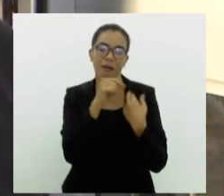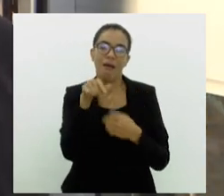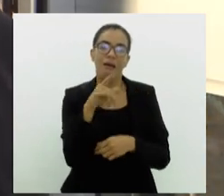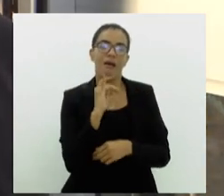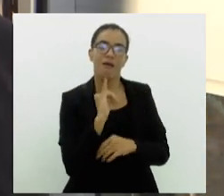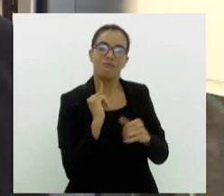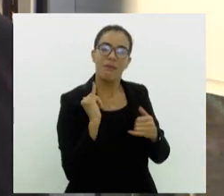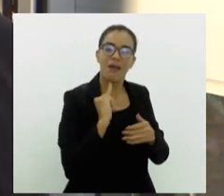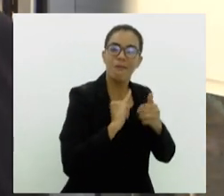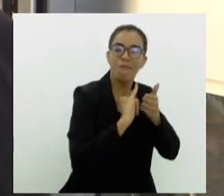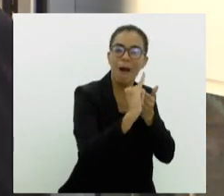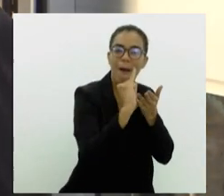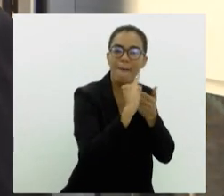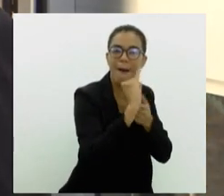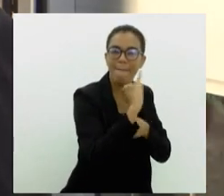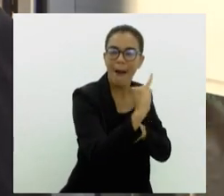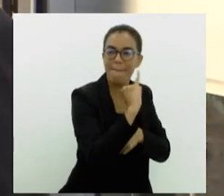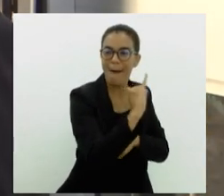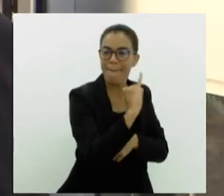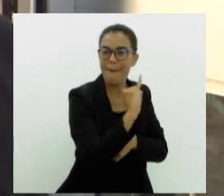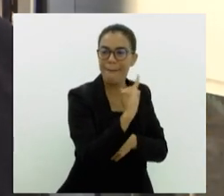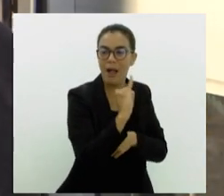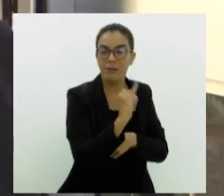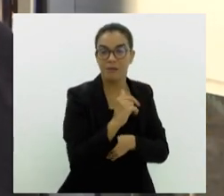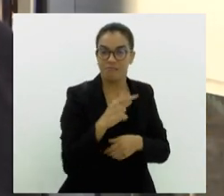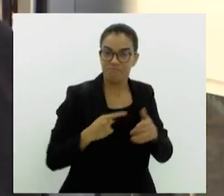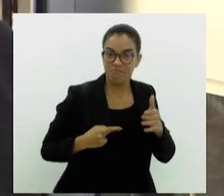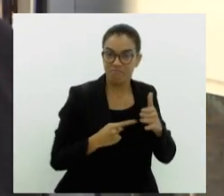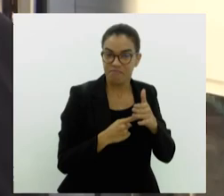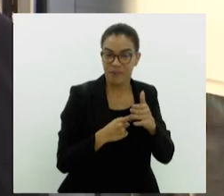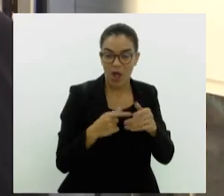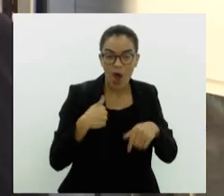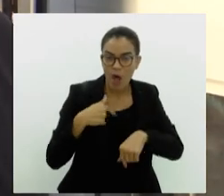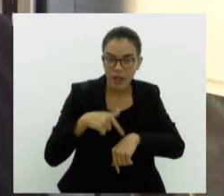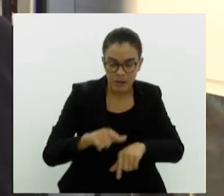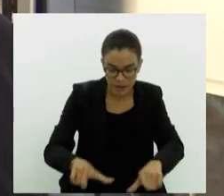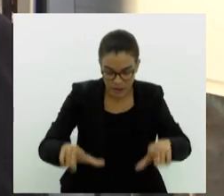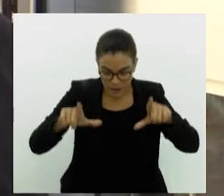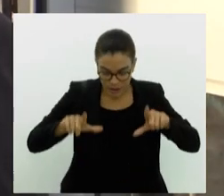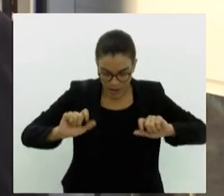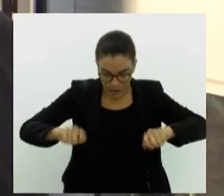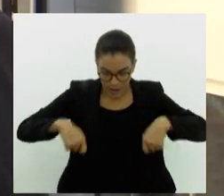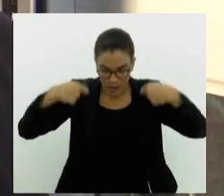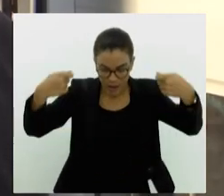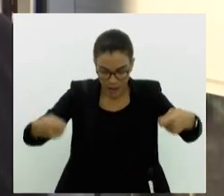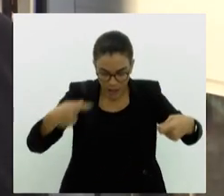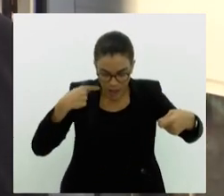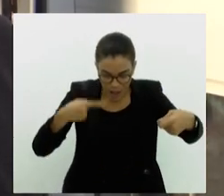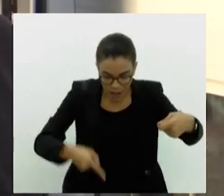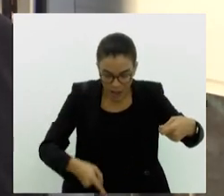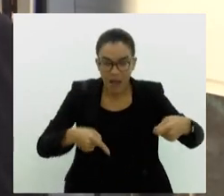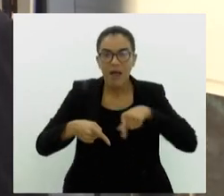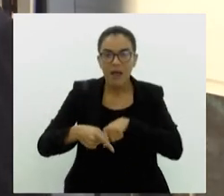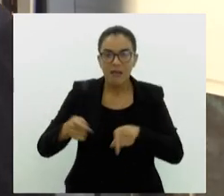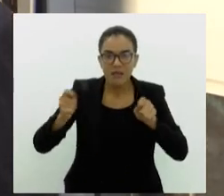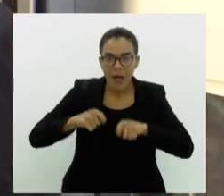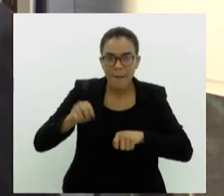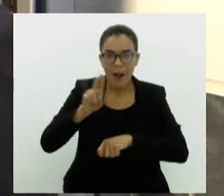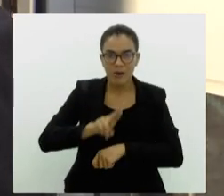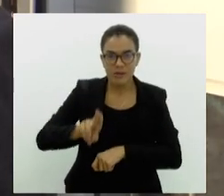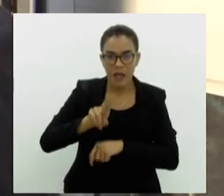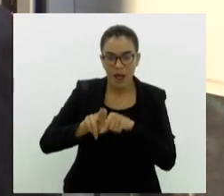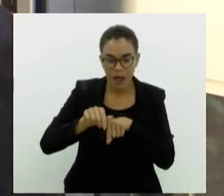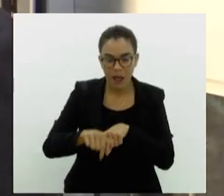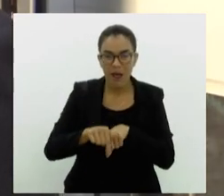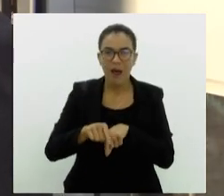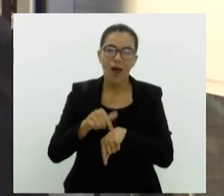mercadoria. É importante que o consumidor, no momento em que ele recebe a mercadoria, ele verifique se essa mercadoria está em condições de uso. Então não deixar para